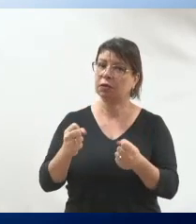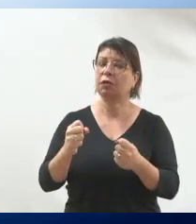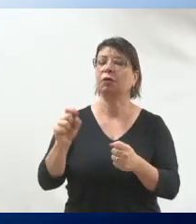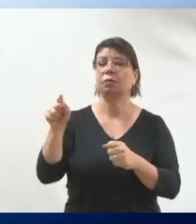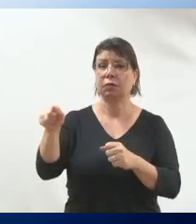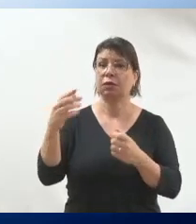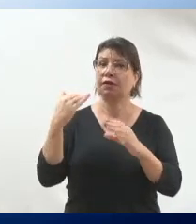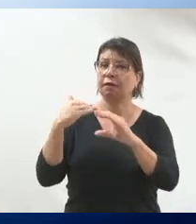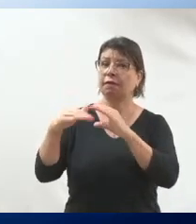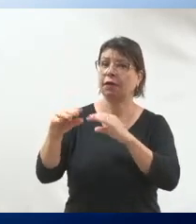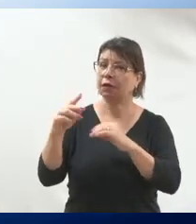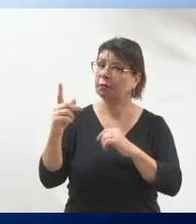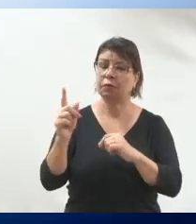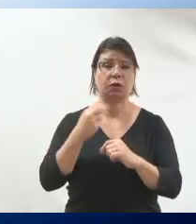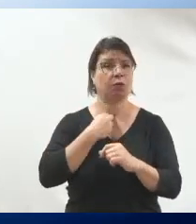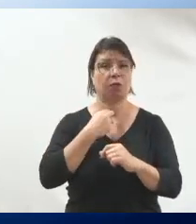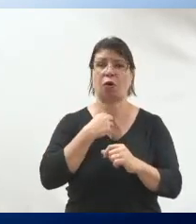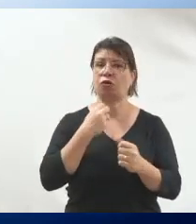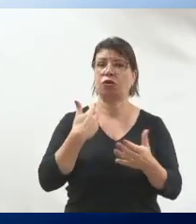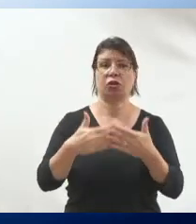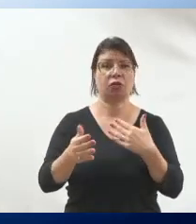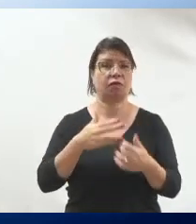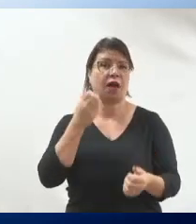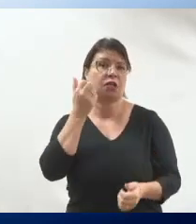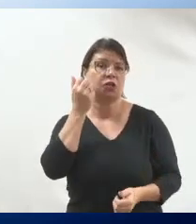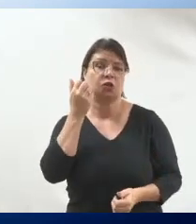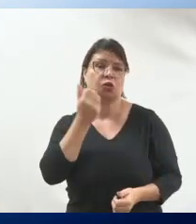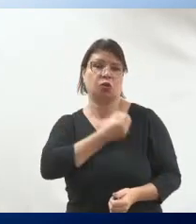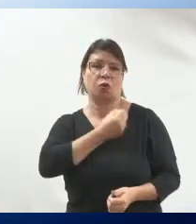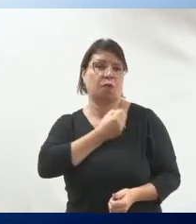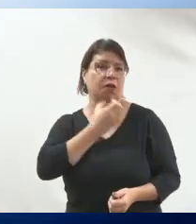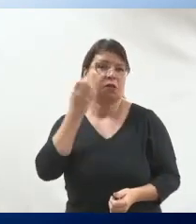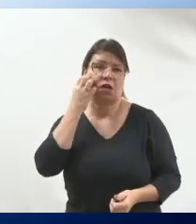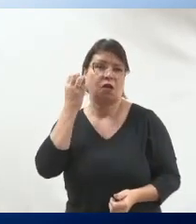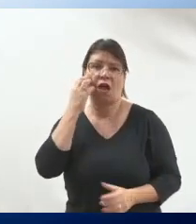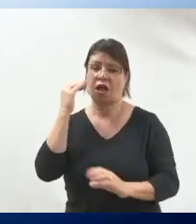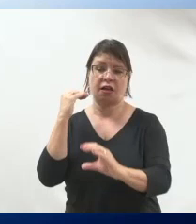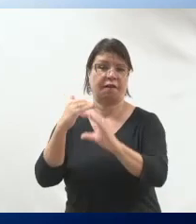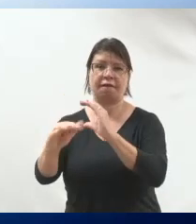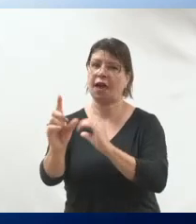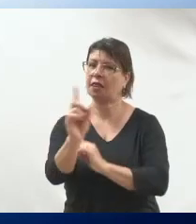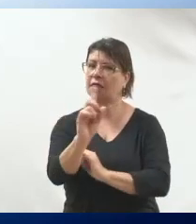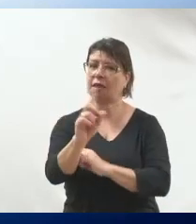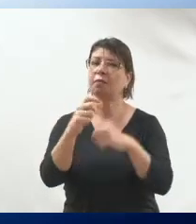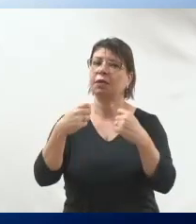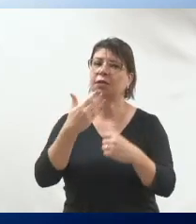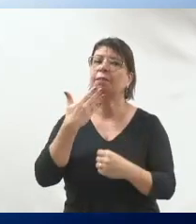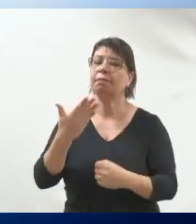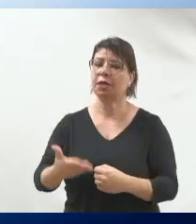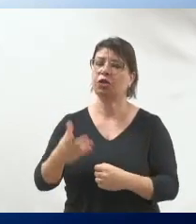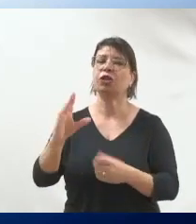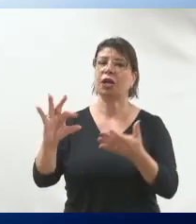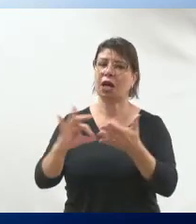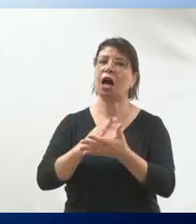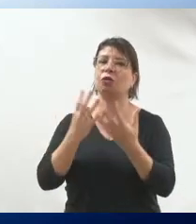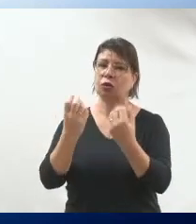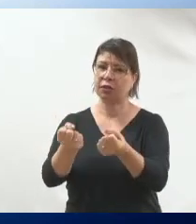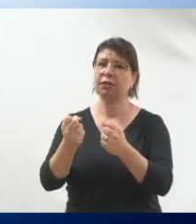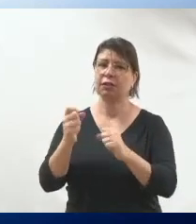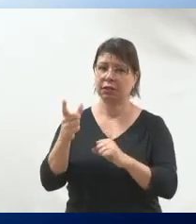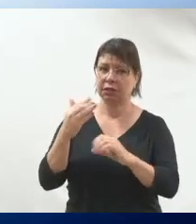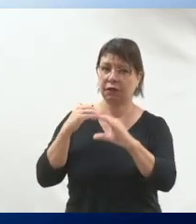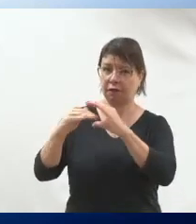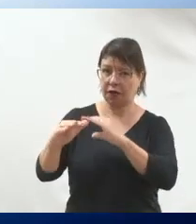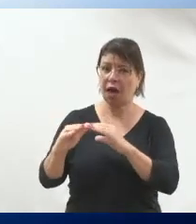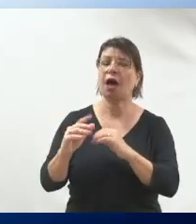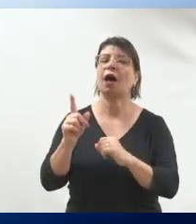eleitor para que você envie. Você não pode pegar qualquer contato e sair falando de campanha com esse contato. Então, vai ficar aí o seu checklist de como você